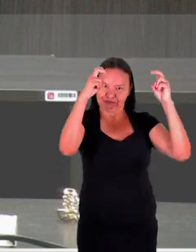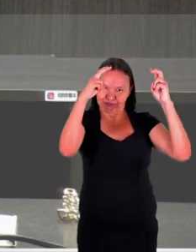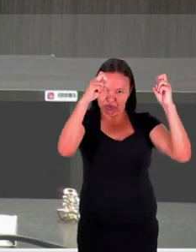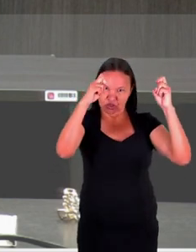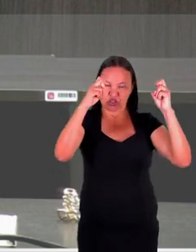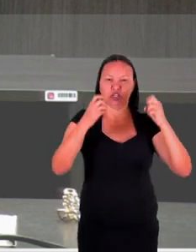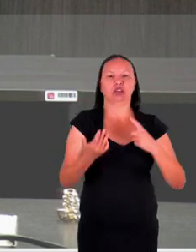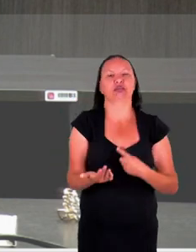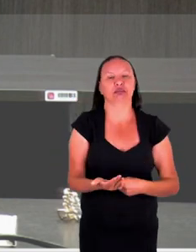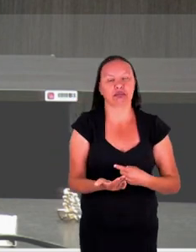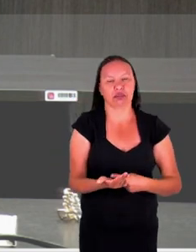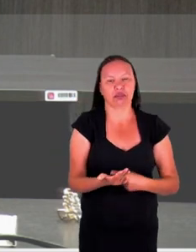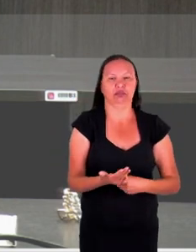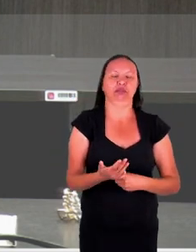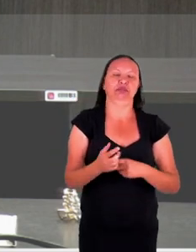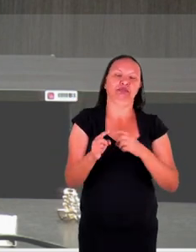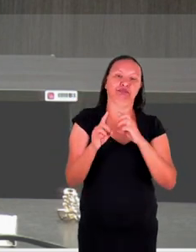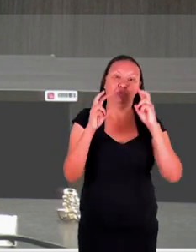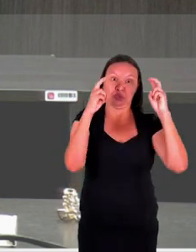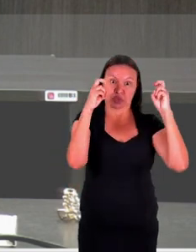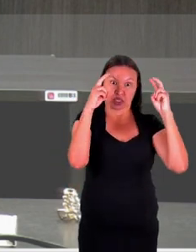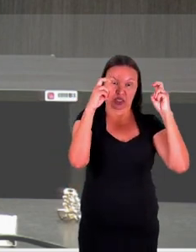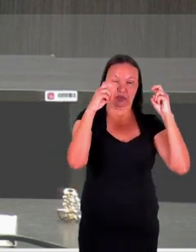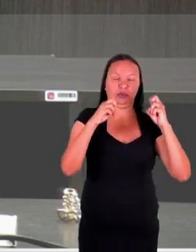tem algumas edições